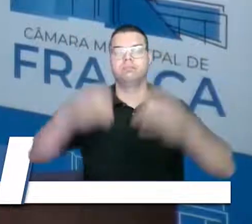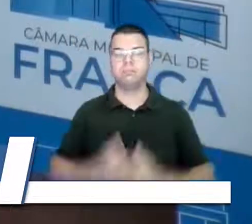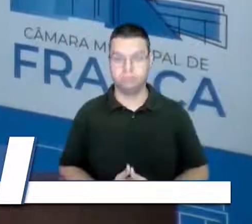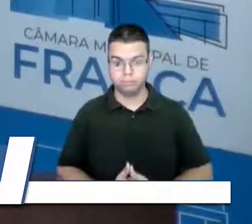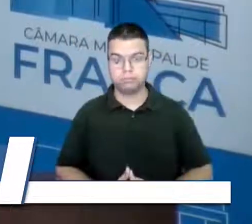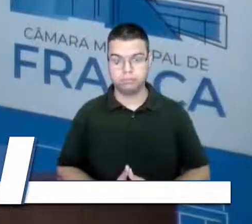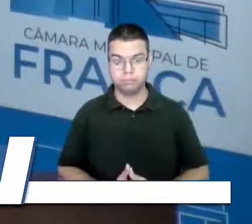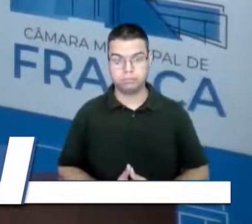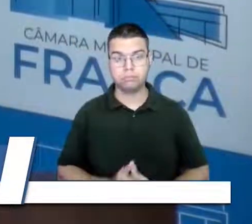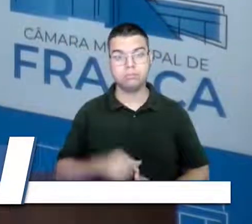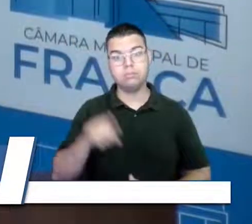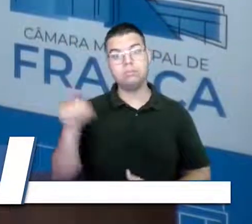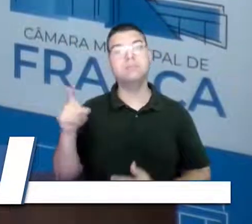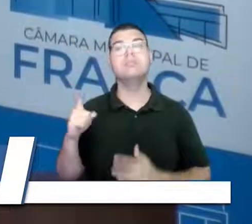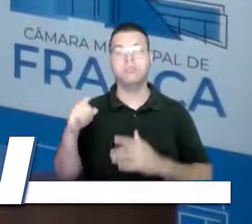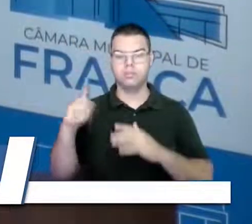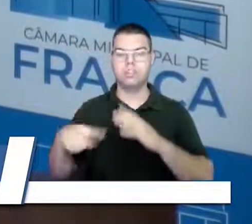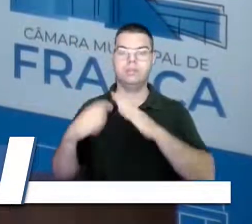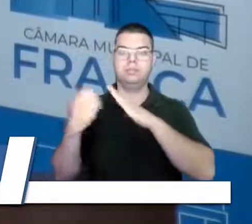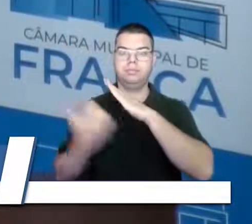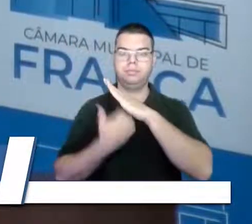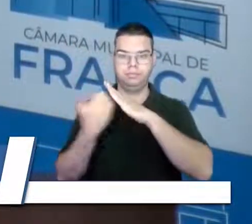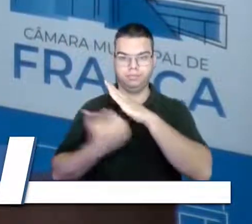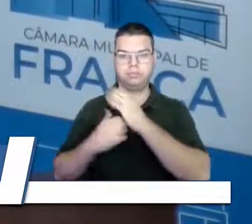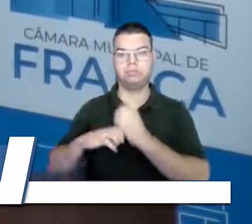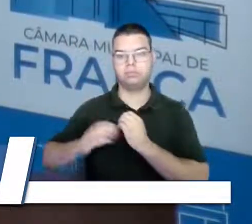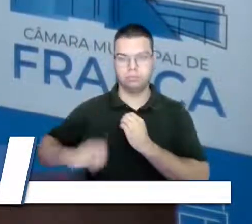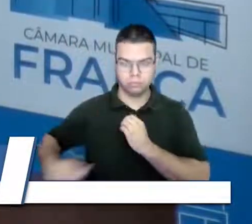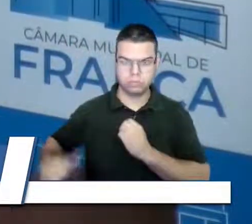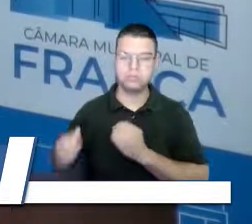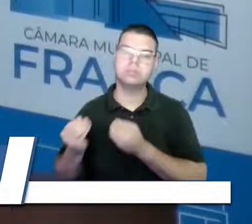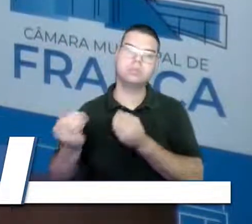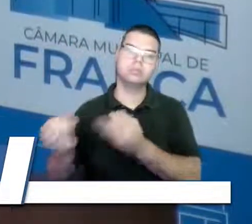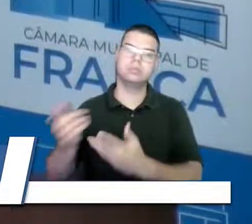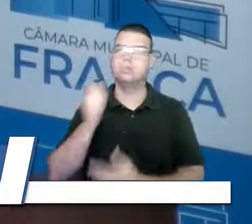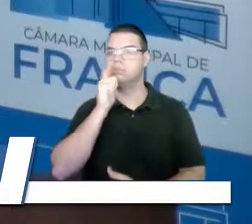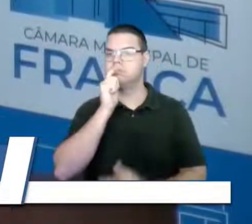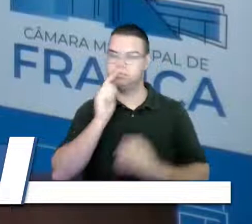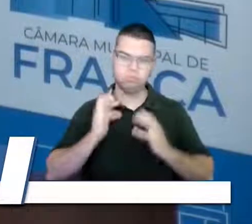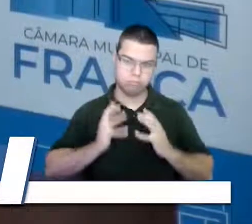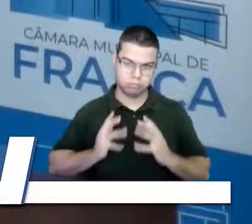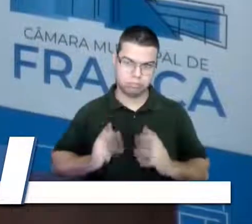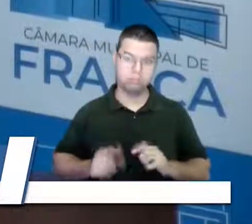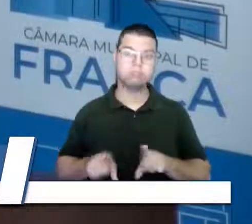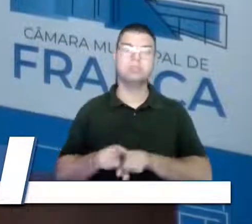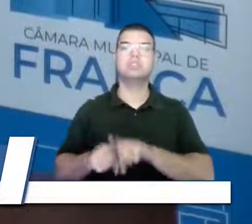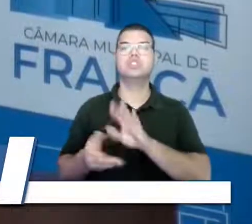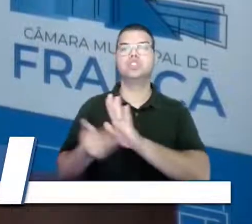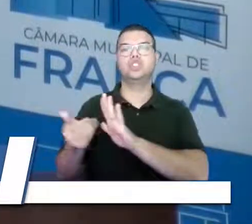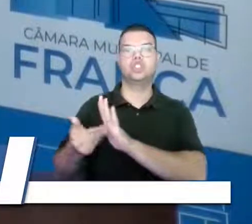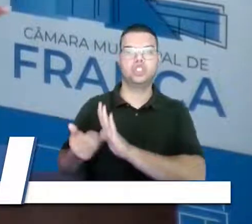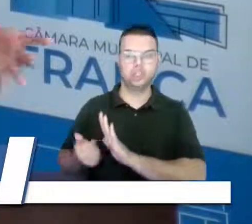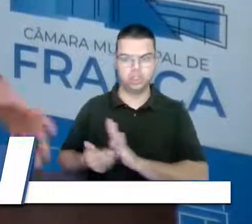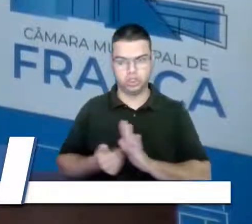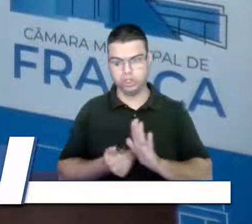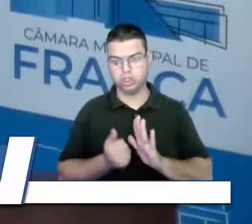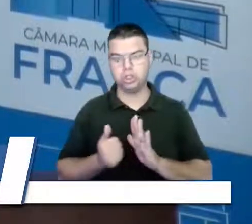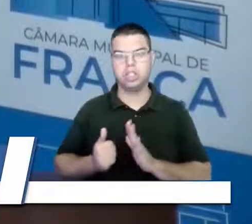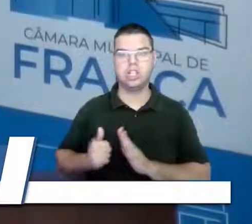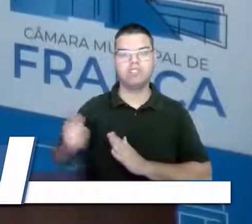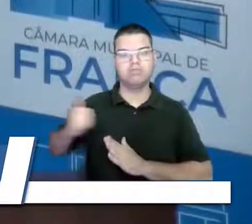empresa de saneamento básico, levando água tratada, retirando o esgoto da casa, de cada um de vocês,